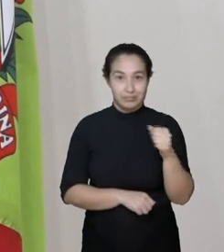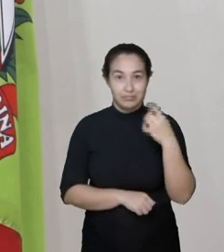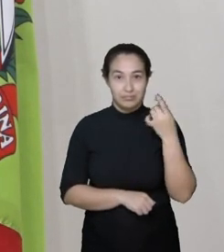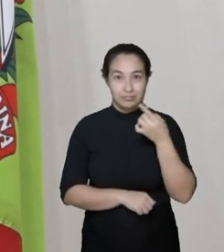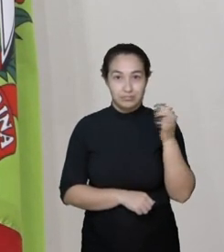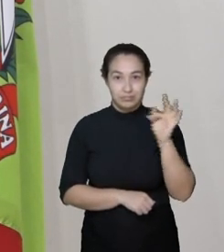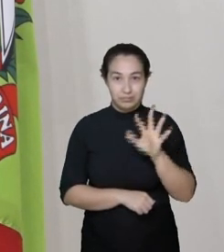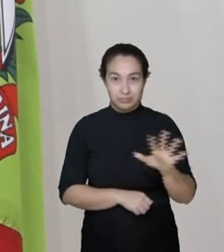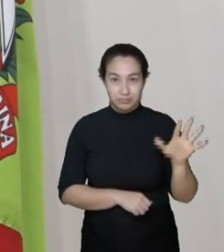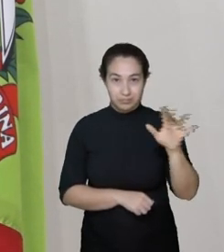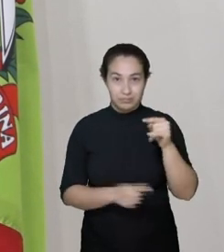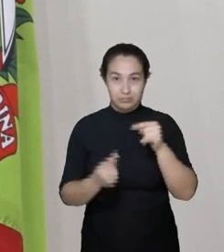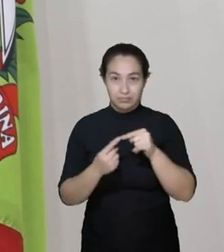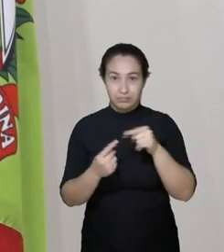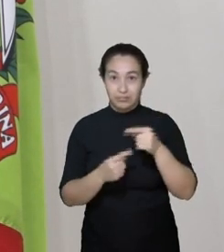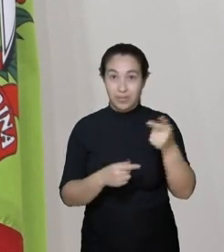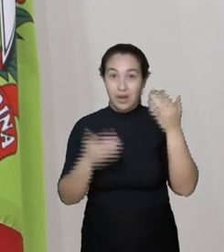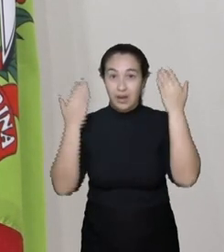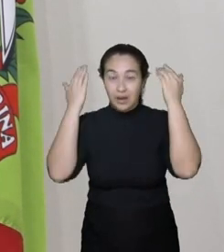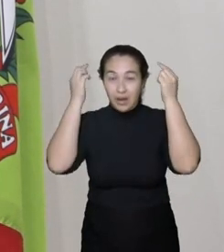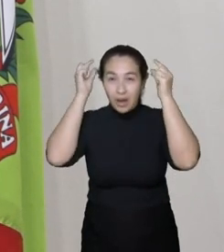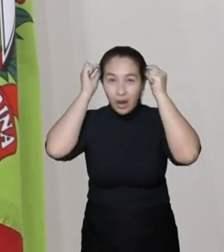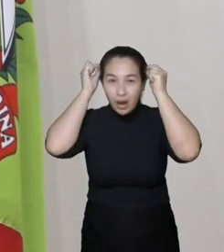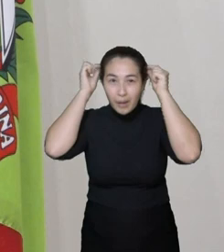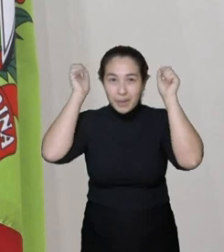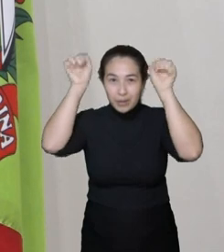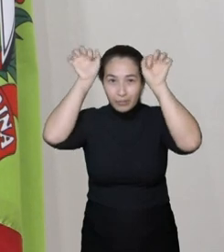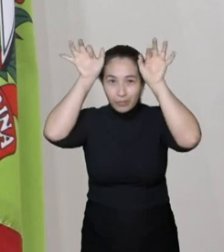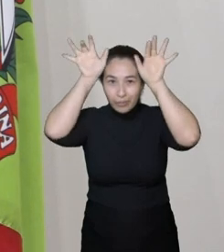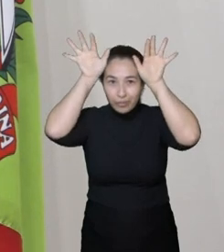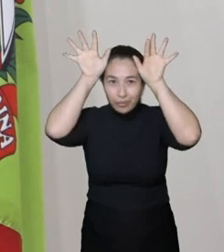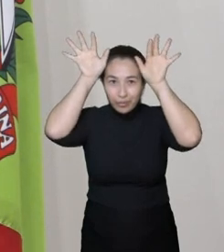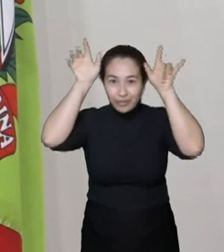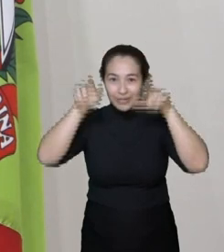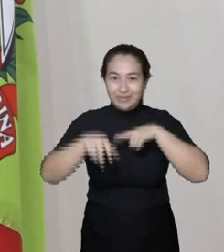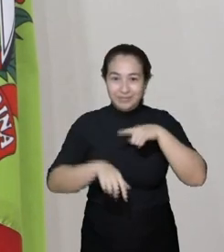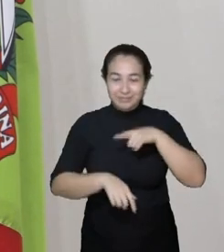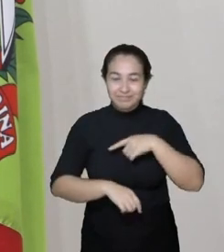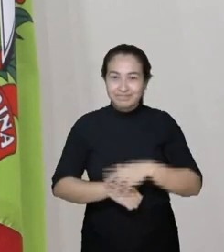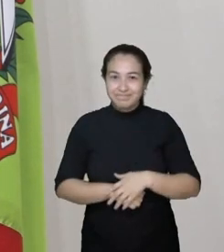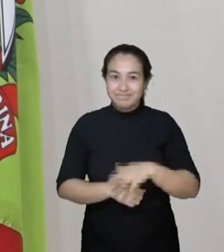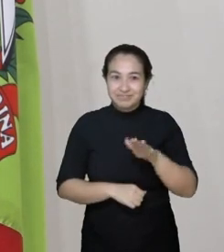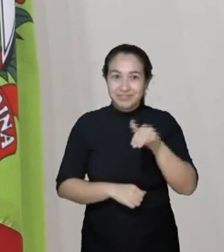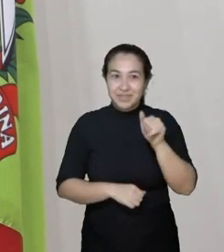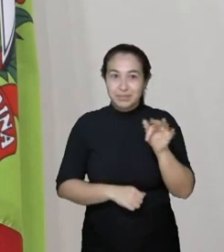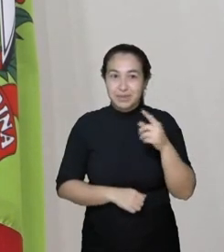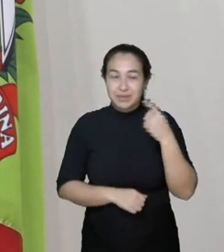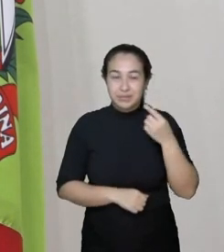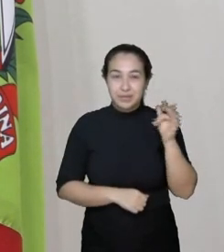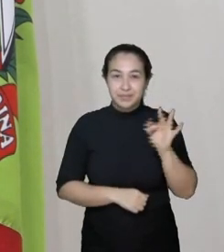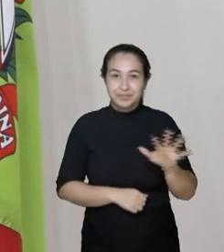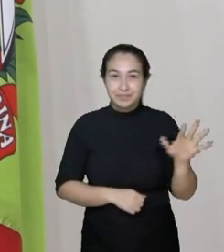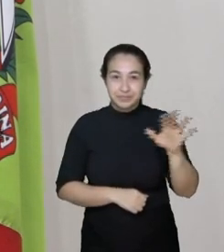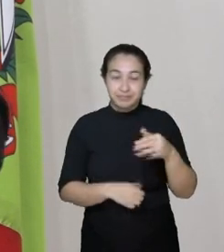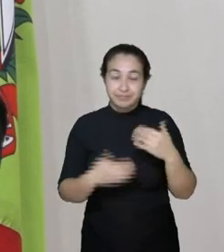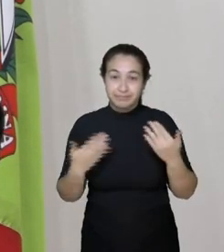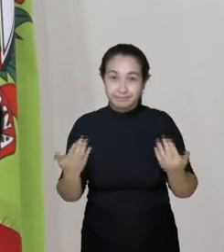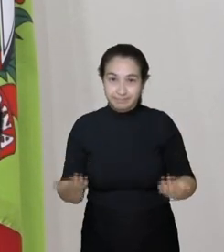federal. Os cabelos dele já estão começando a arrepiar, olha, De se chamar deputado federal. Bom,